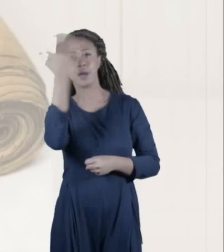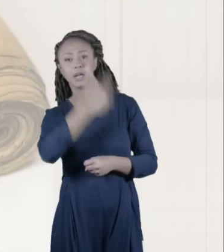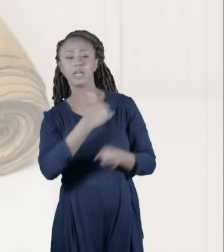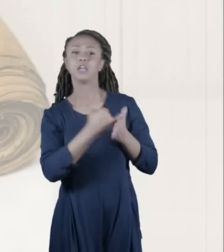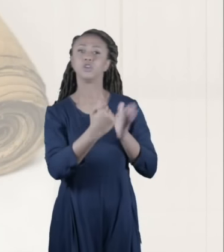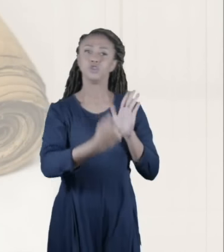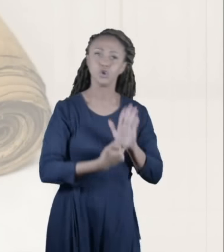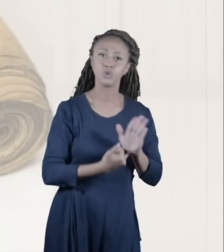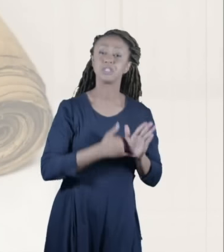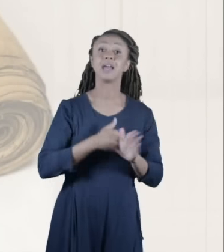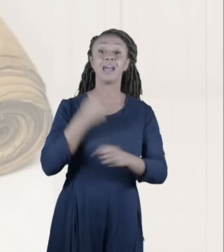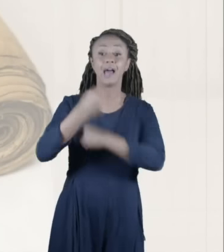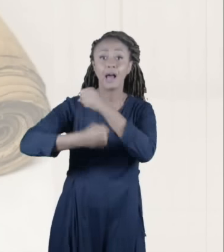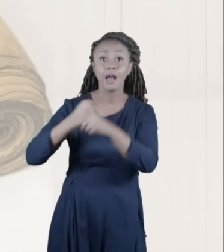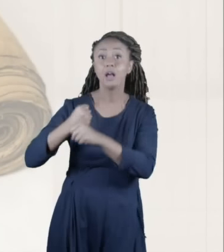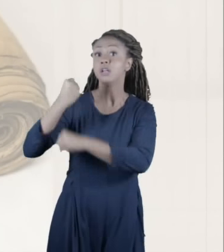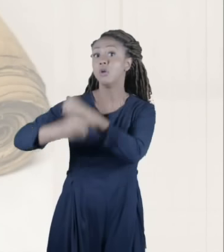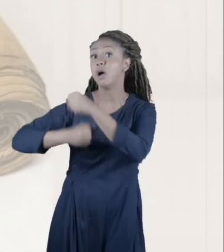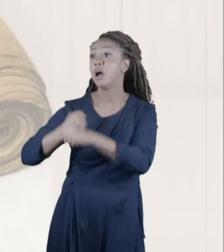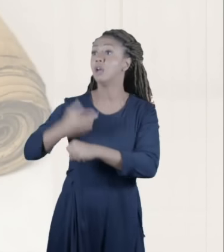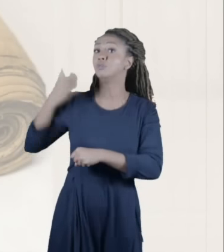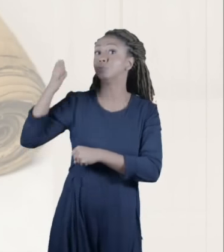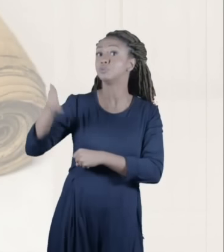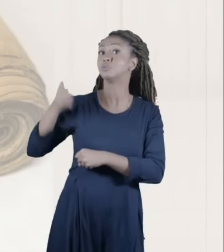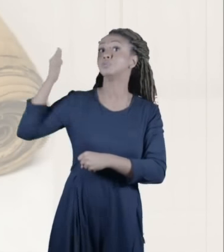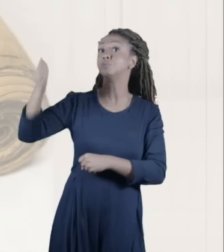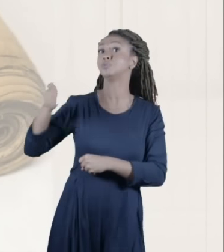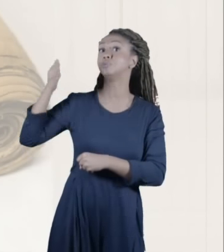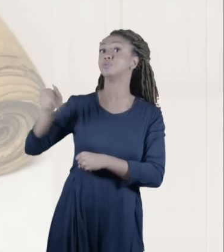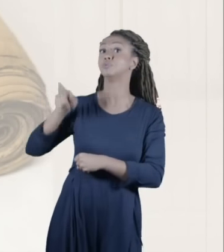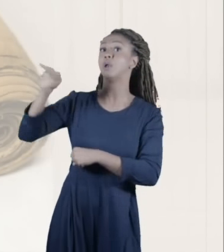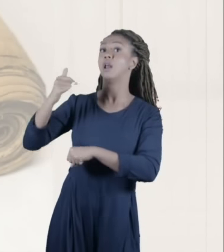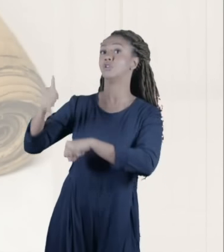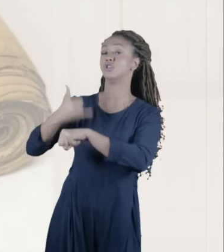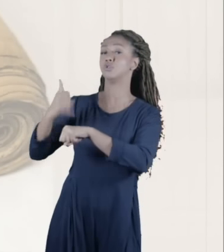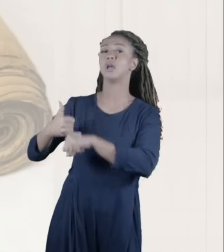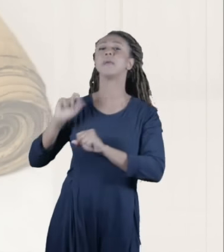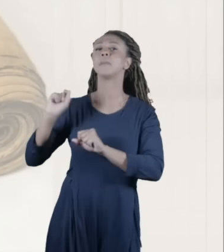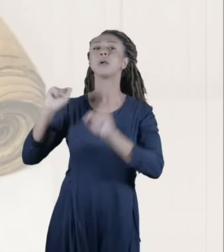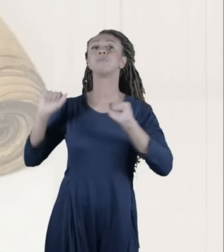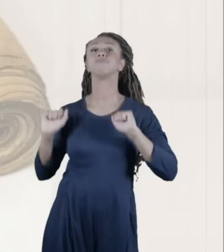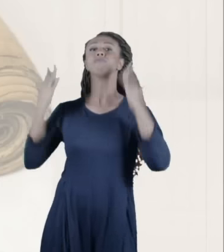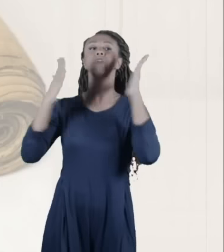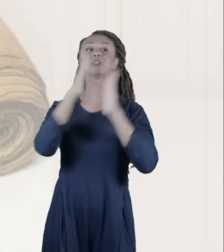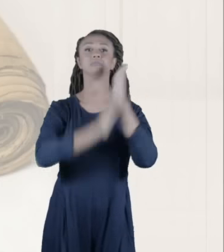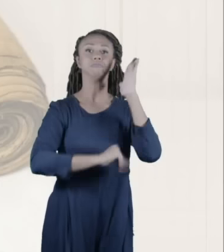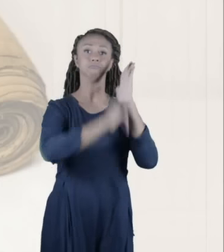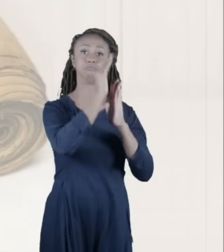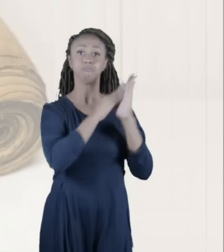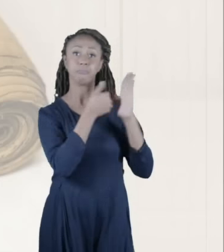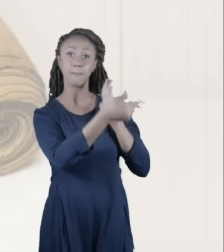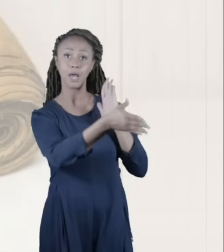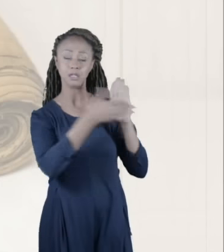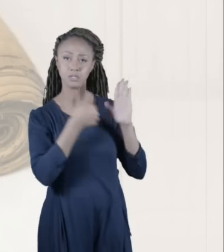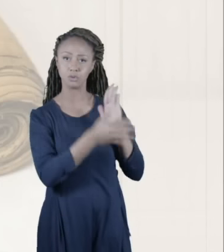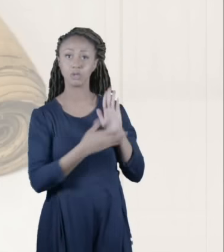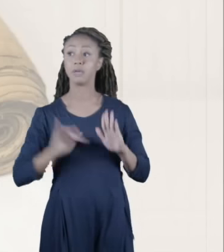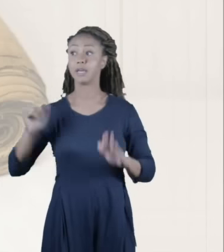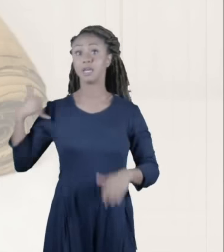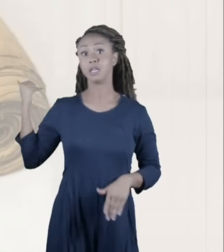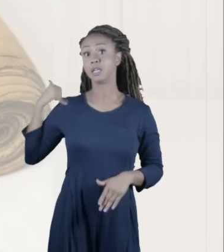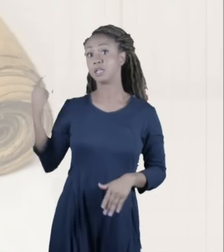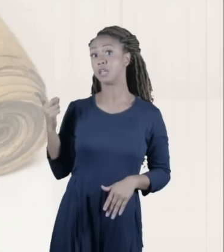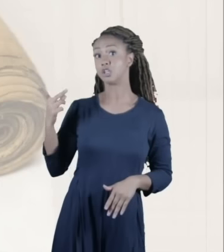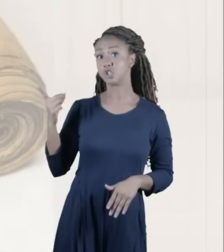todos os anos pessoal a festa da Páscoa e tendo ele já 12 anos subiram a